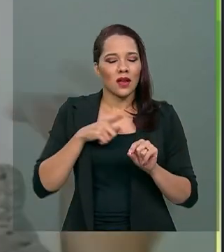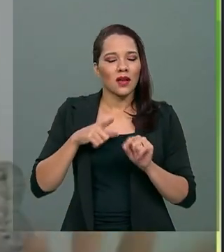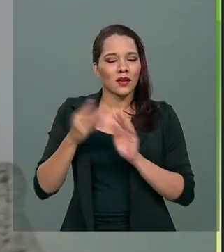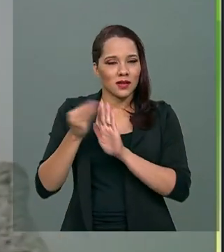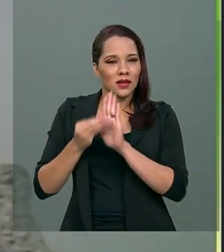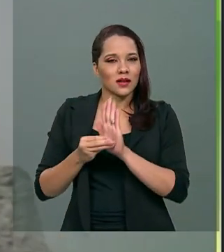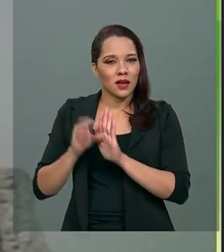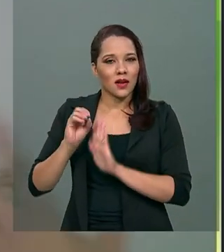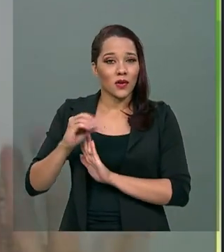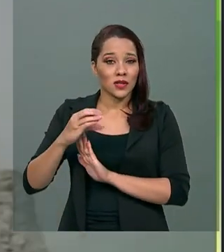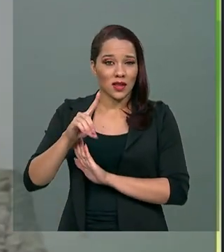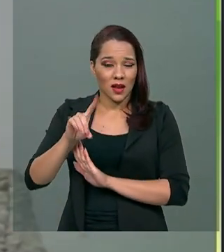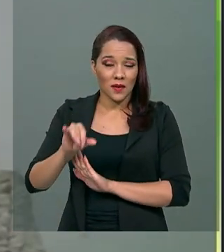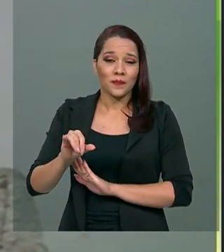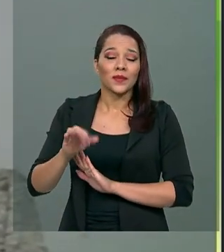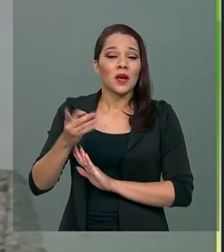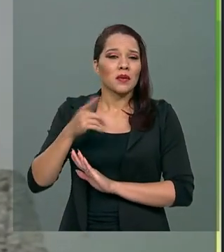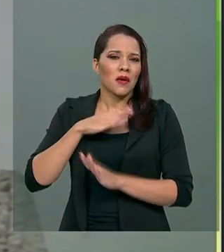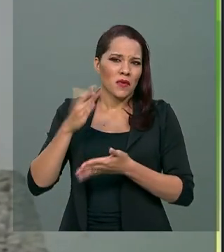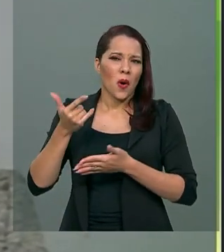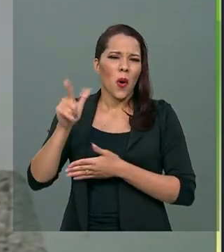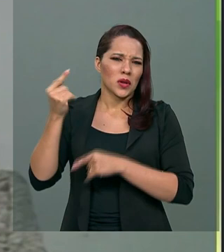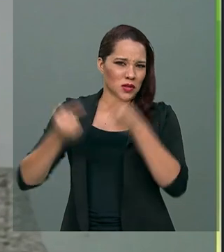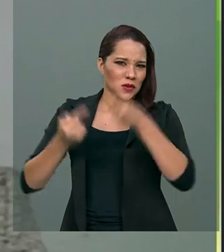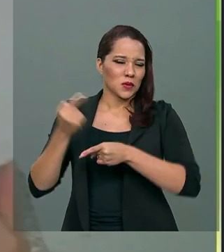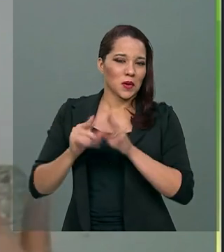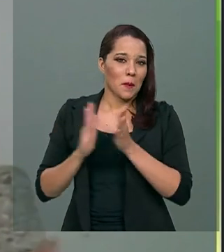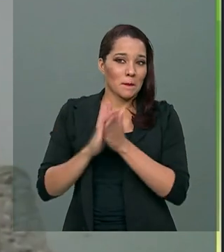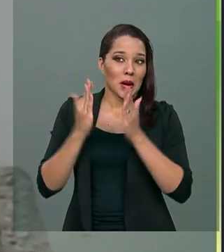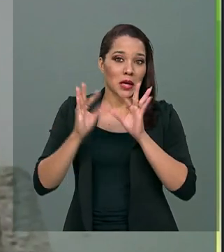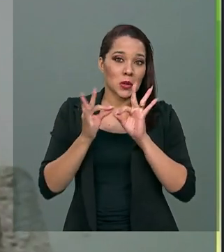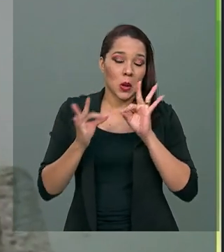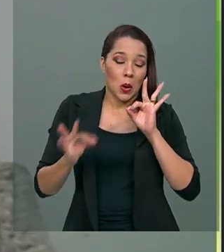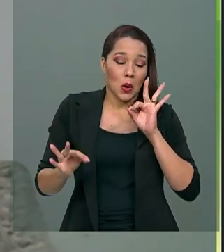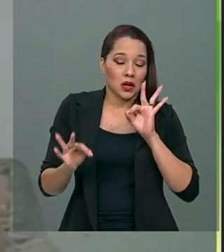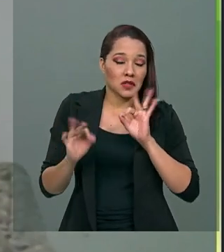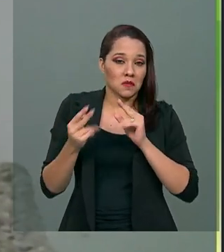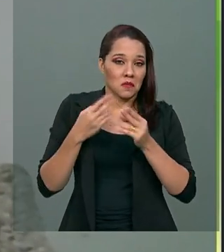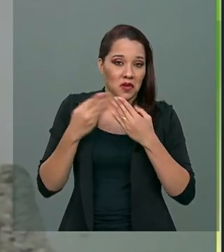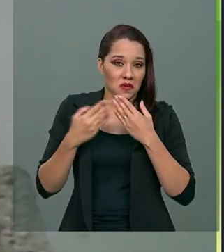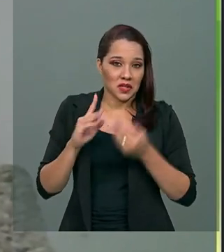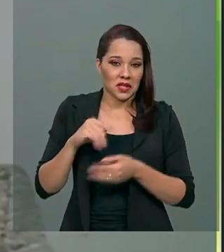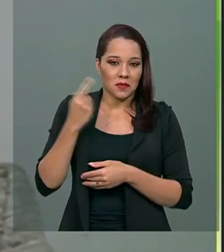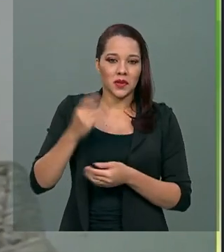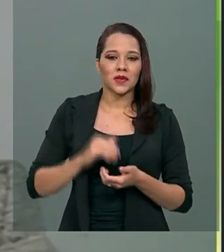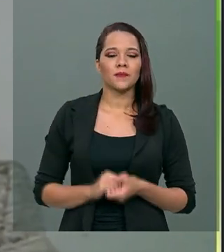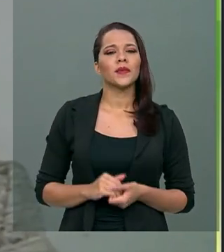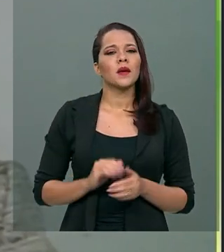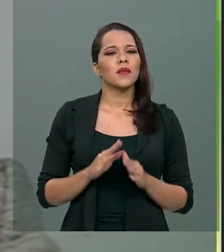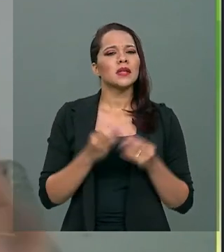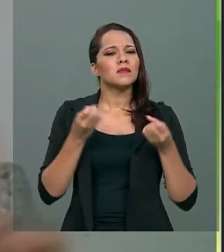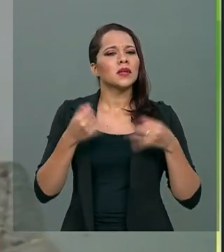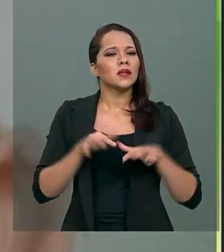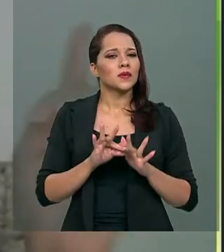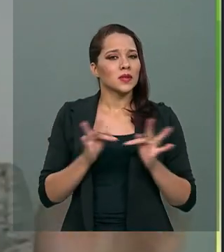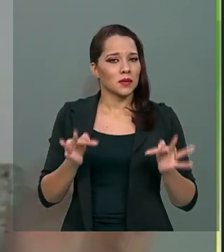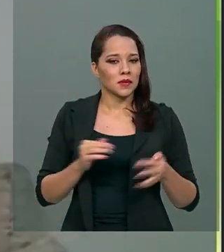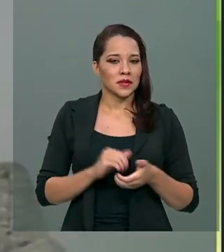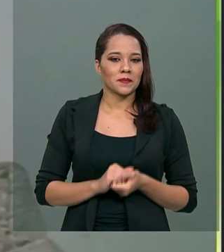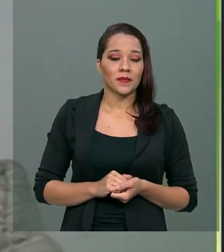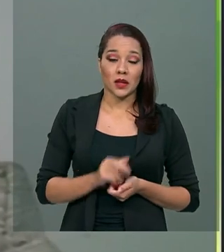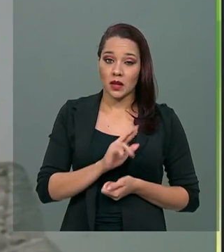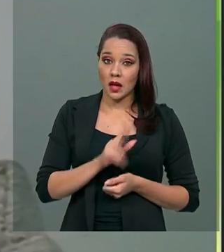Mas isso seria uma outra discussão, talvez mais longa, gente pode falar sobre isso em um outro momento. Só de forma simples, não é